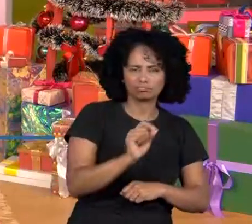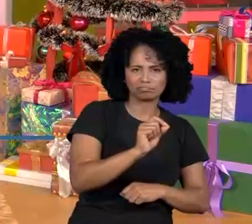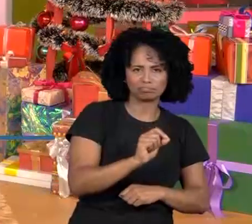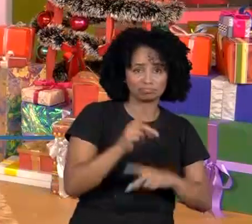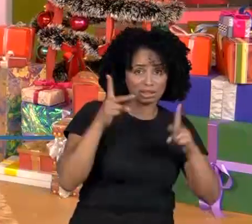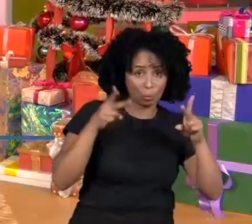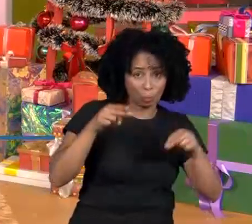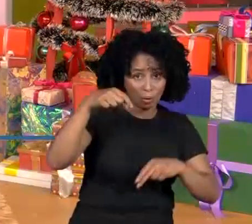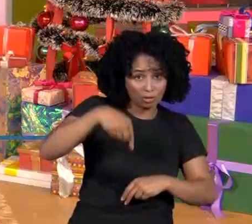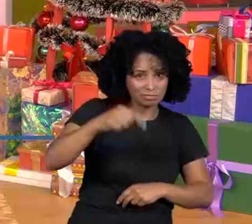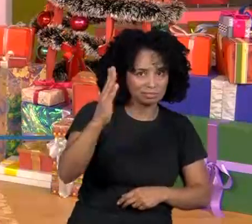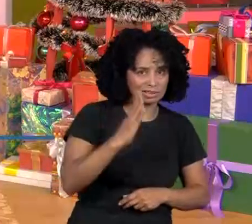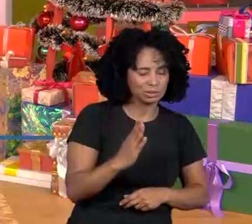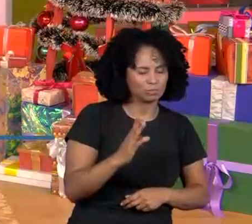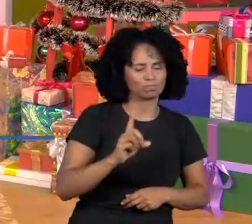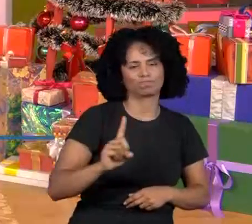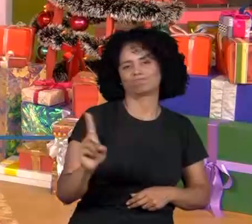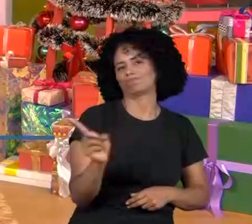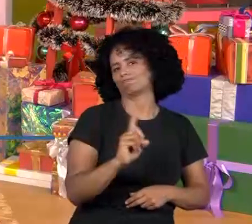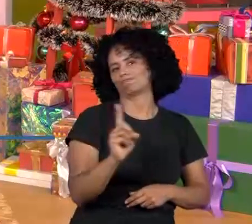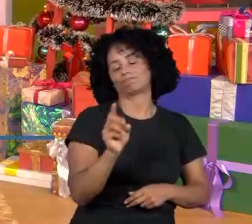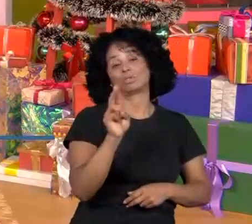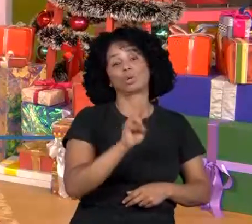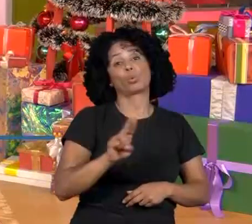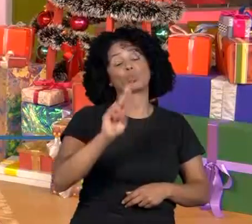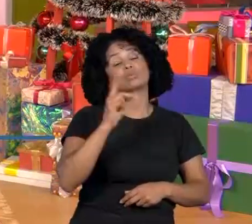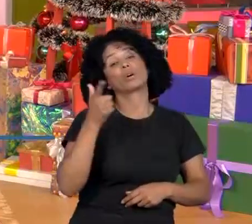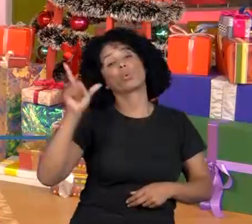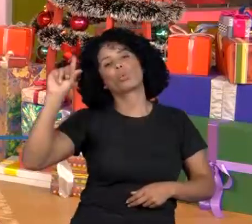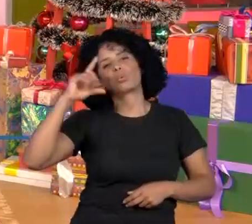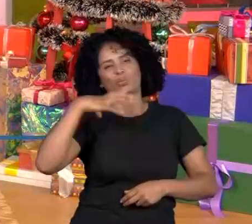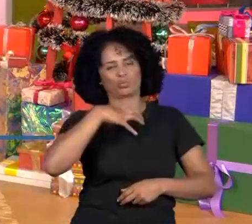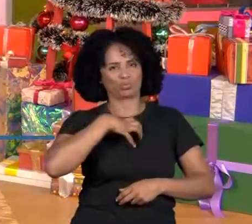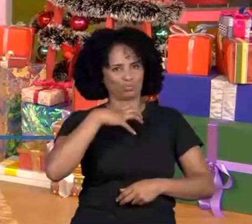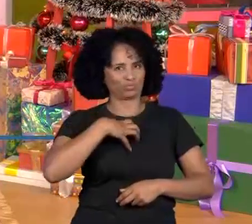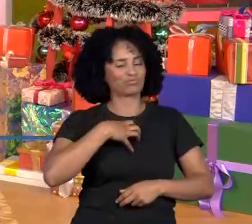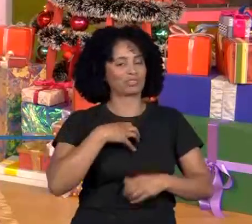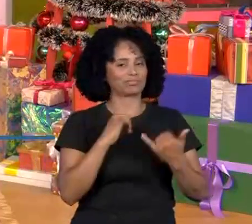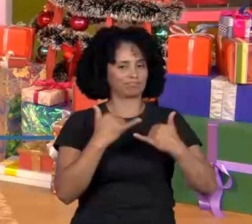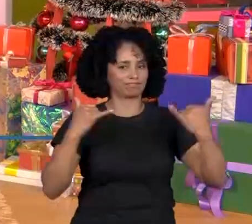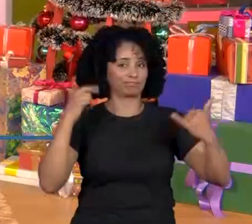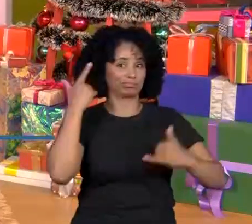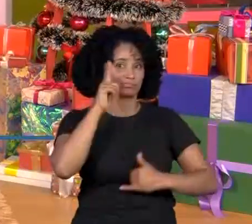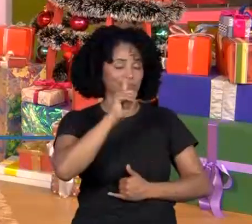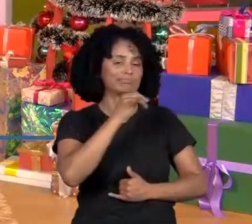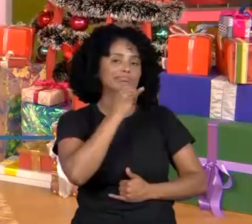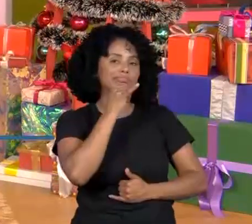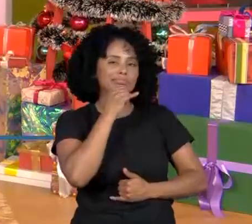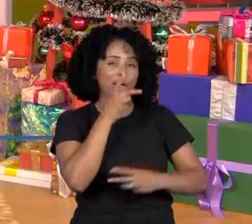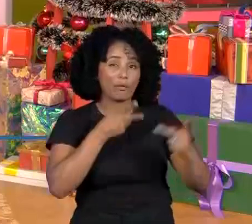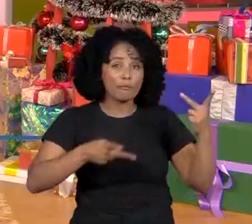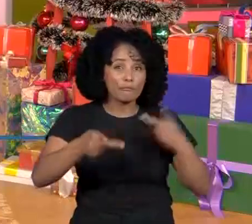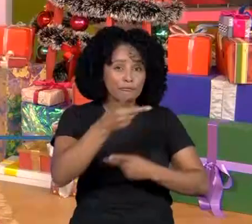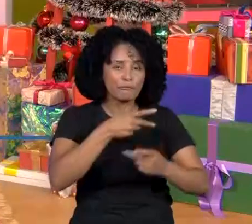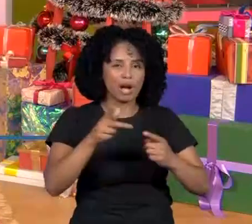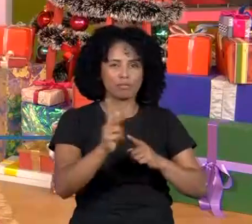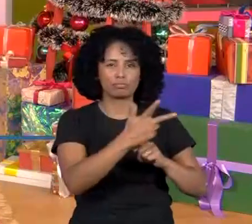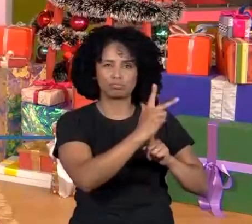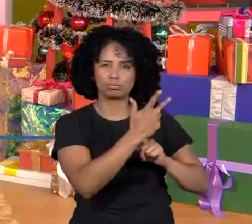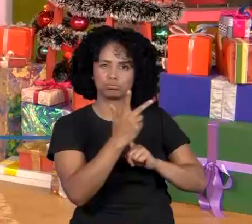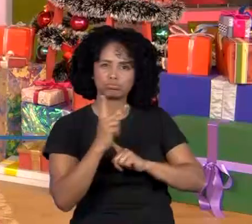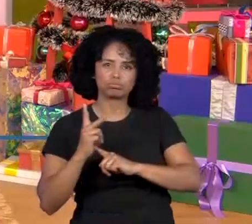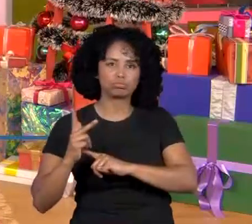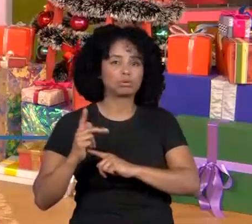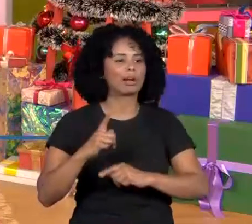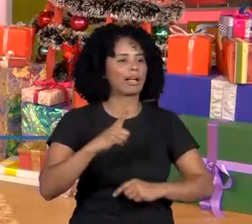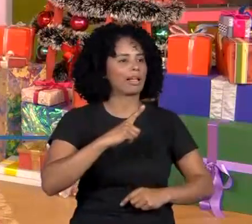Brasil que utilizam outros recursos naturais como fonte de energia. Por exemplo, os ventos. Então, tem outras aulas aí no